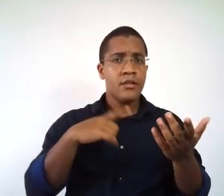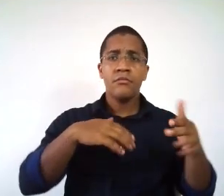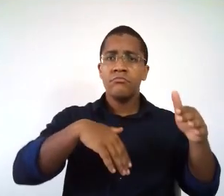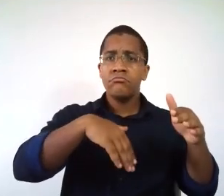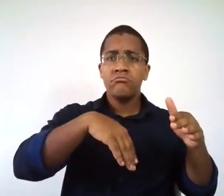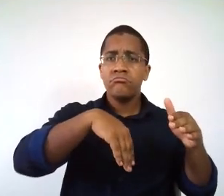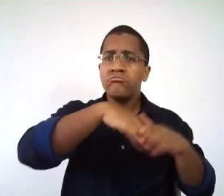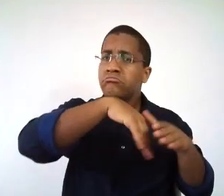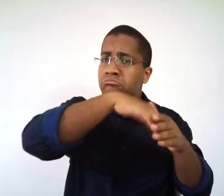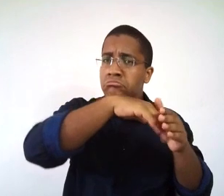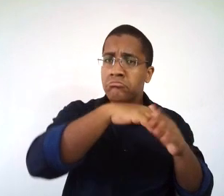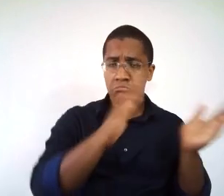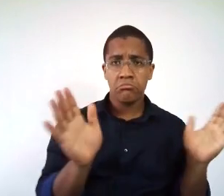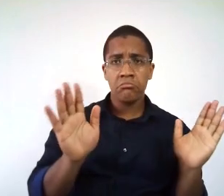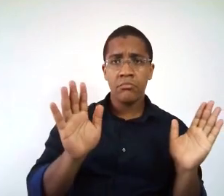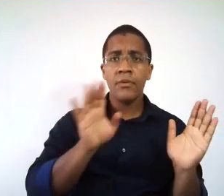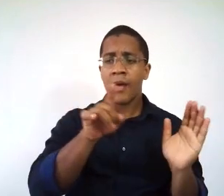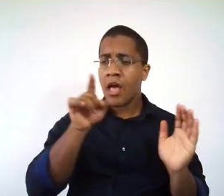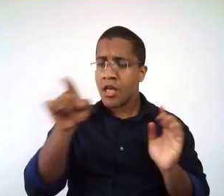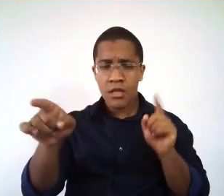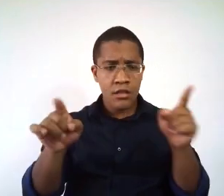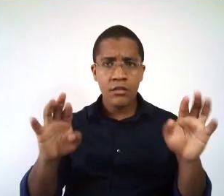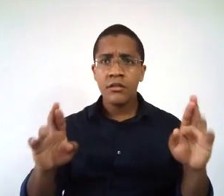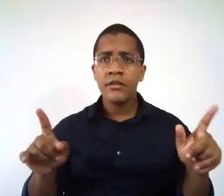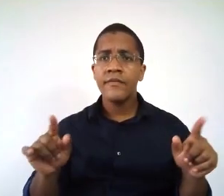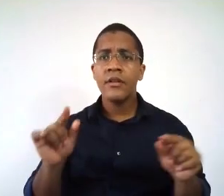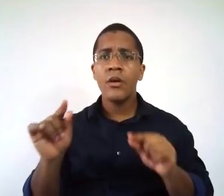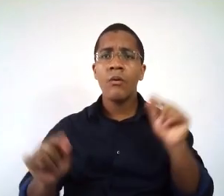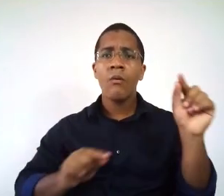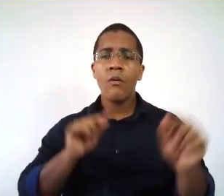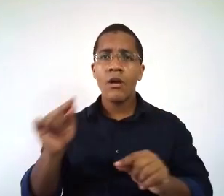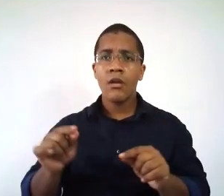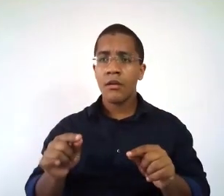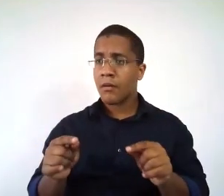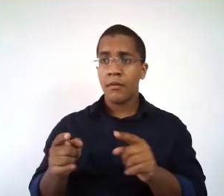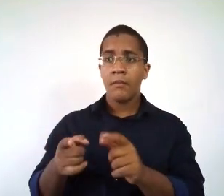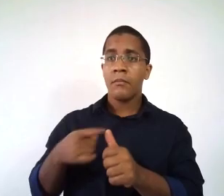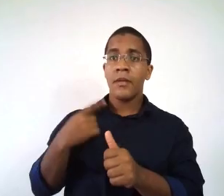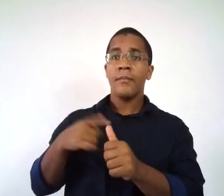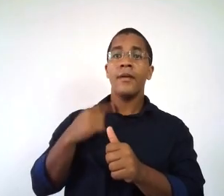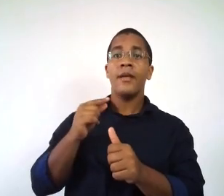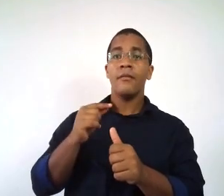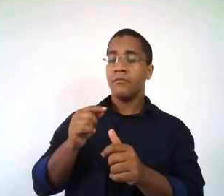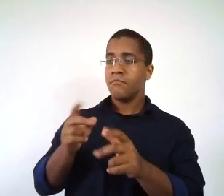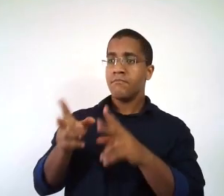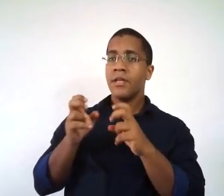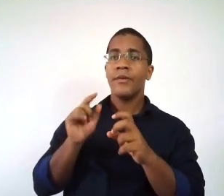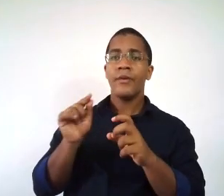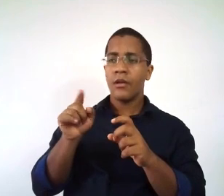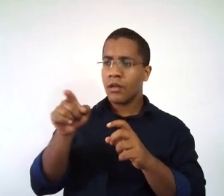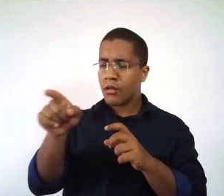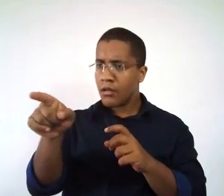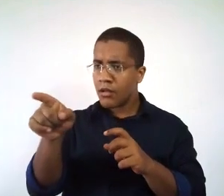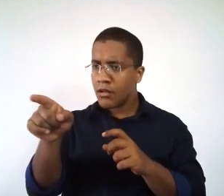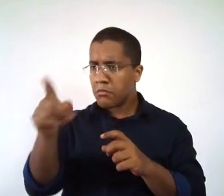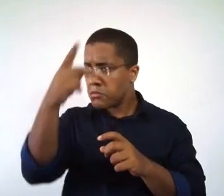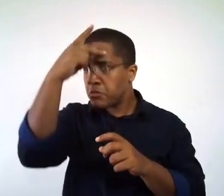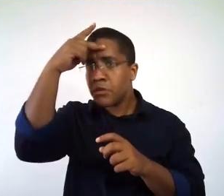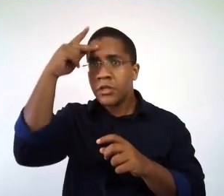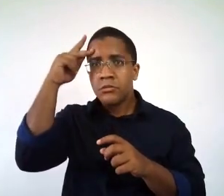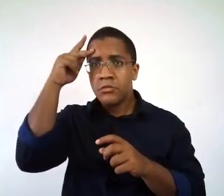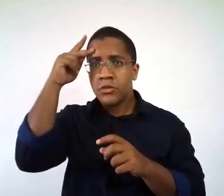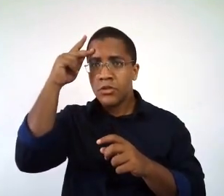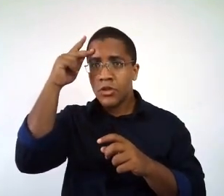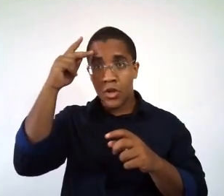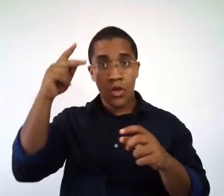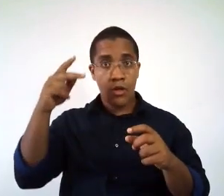pessoas em número de quatro jogando futebol. Qual a diferença dos dois? Primeira coisa que eu posso olhar de cara, a padronização.